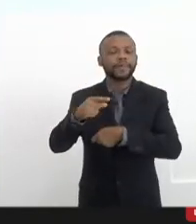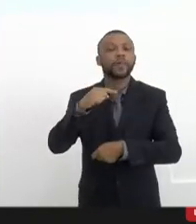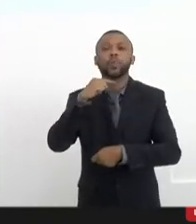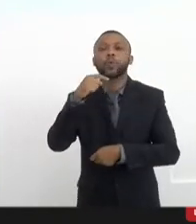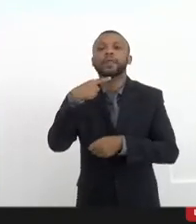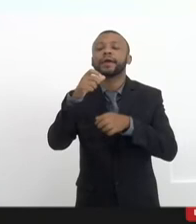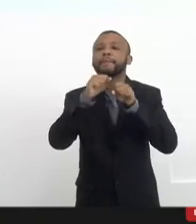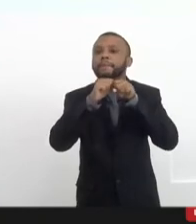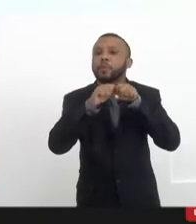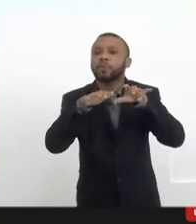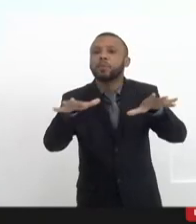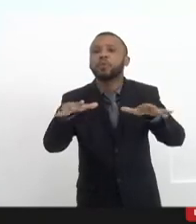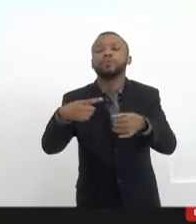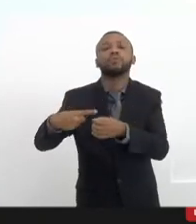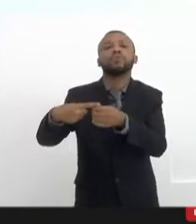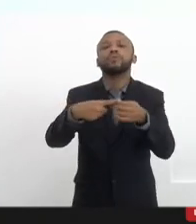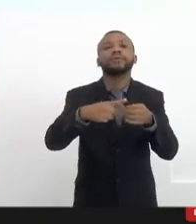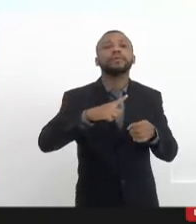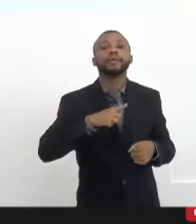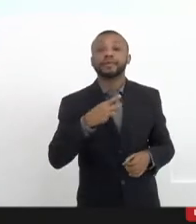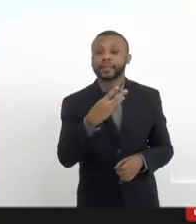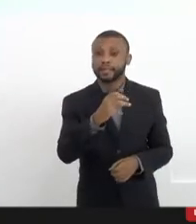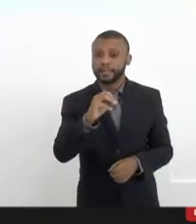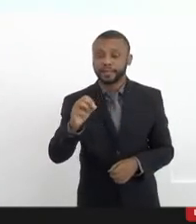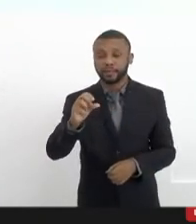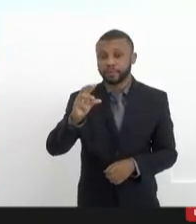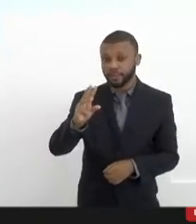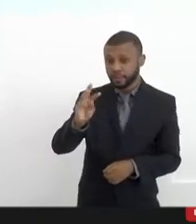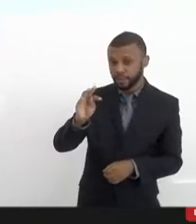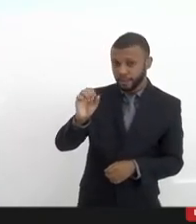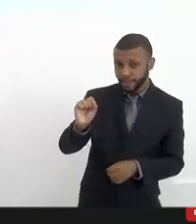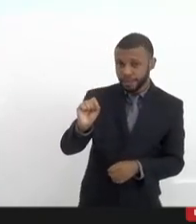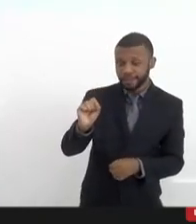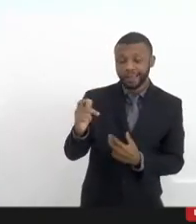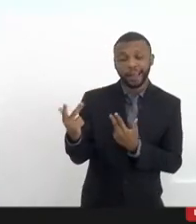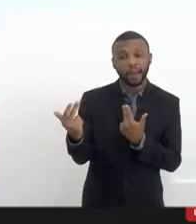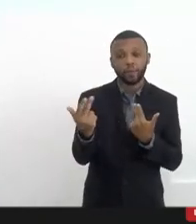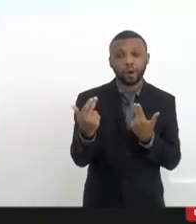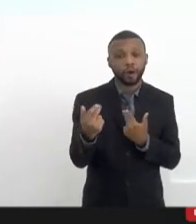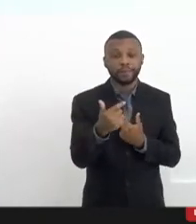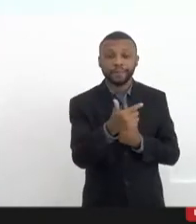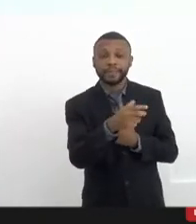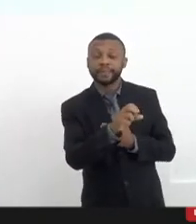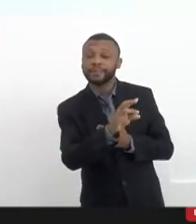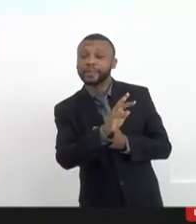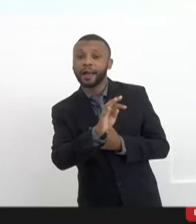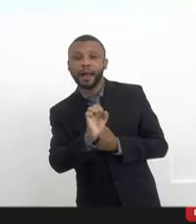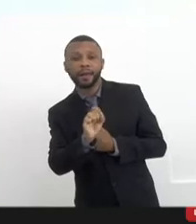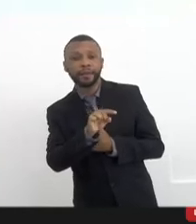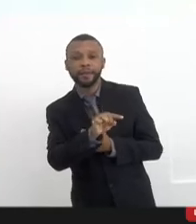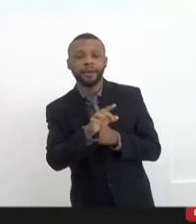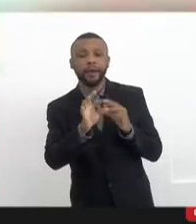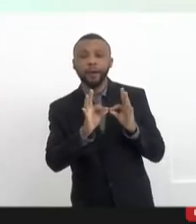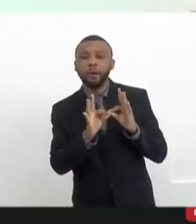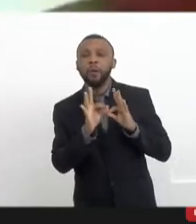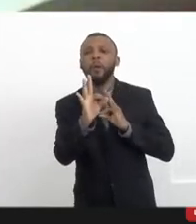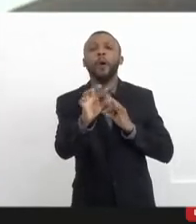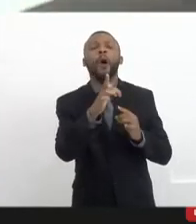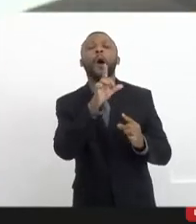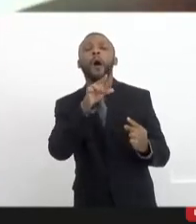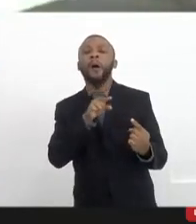município, porque quem tem 300 watts é praticamente a mesma coisa que 25 watts, porque o